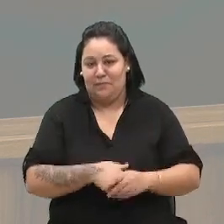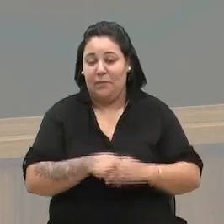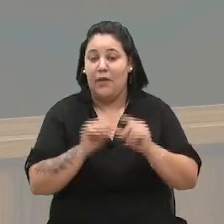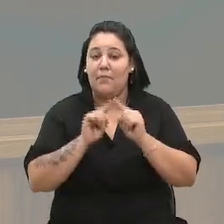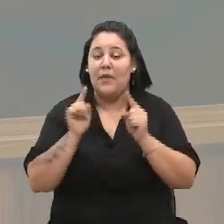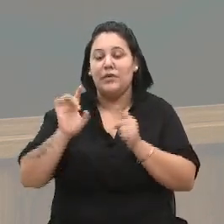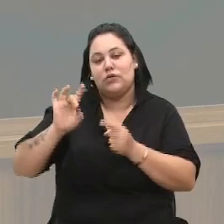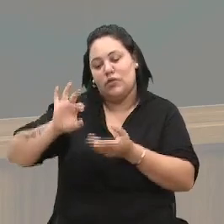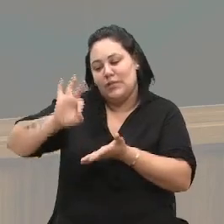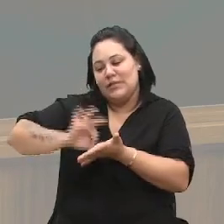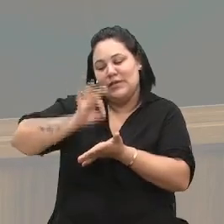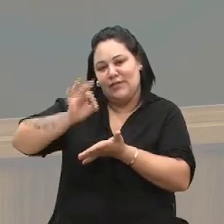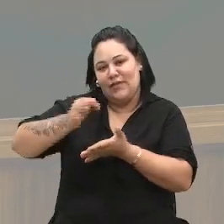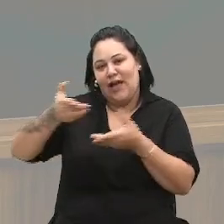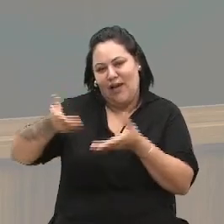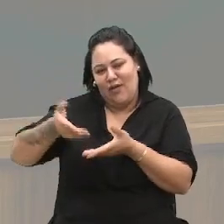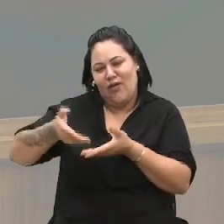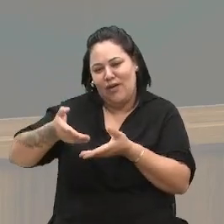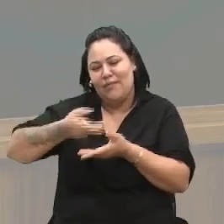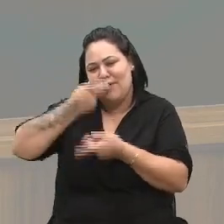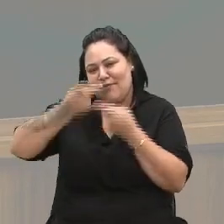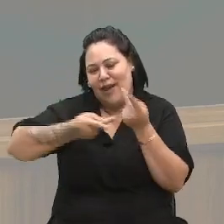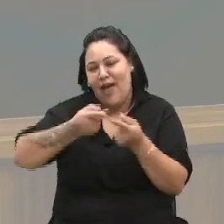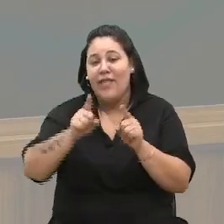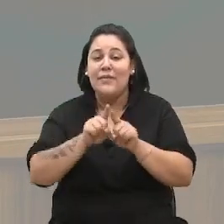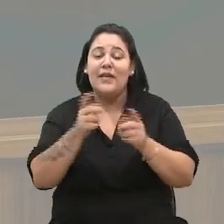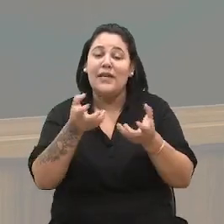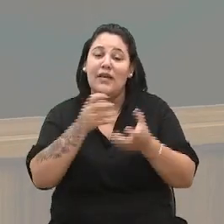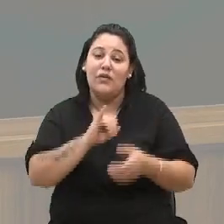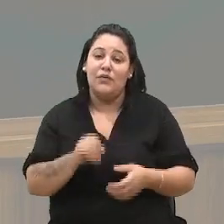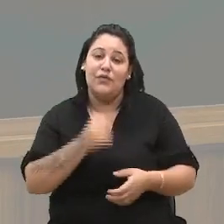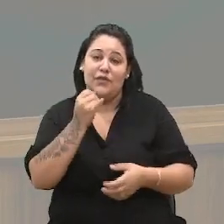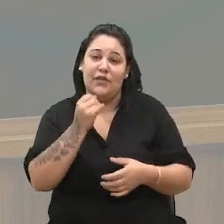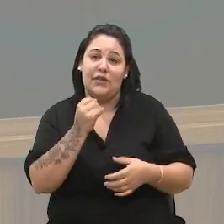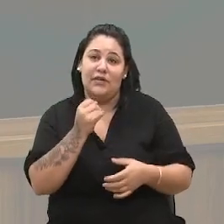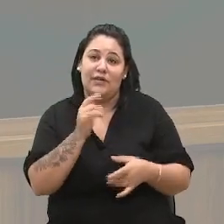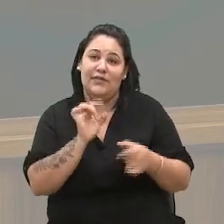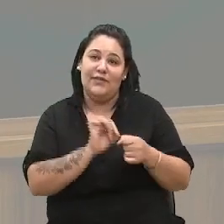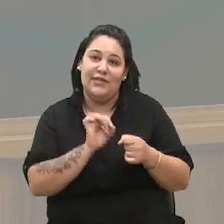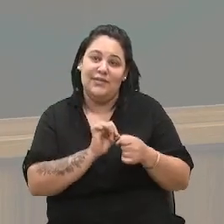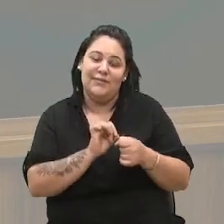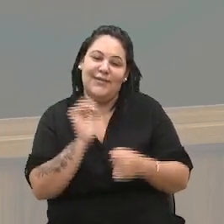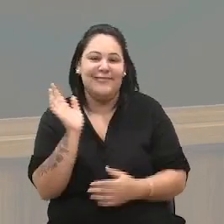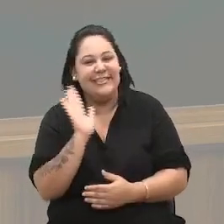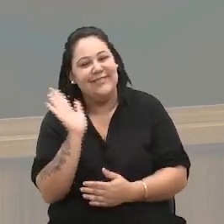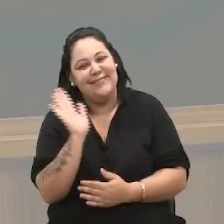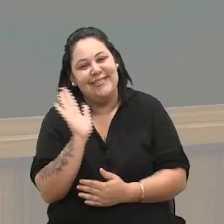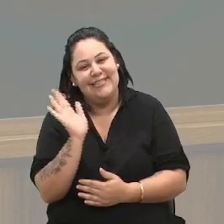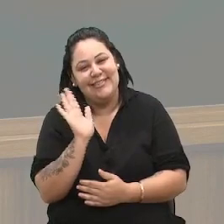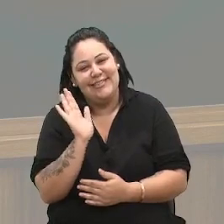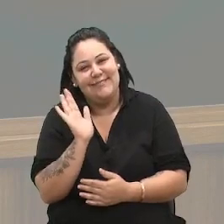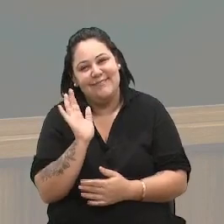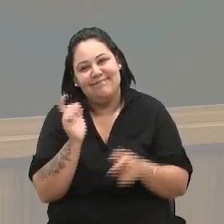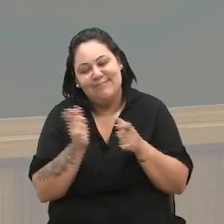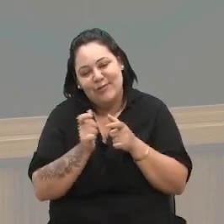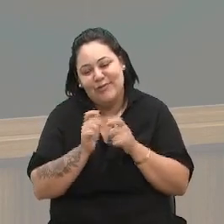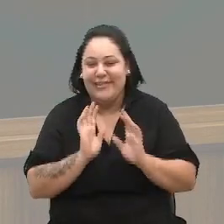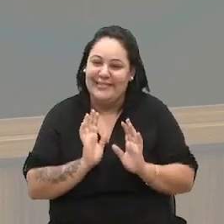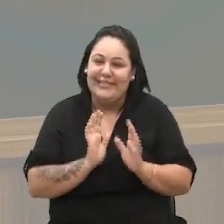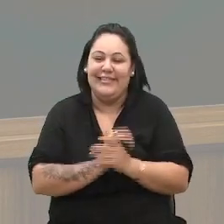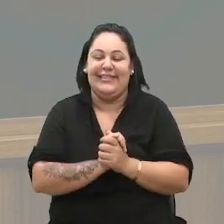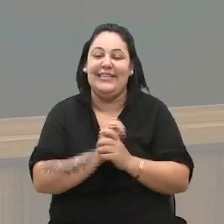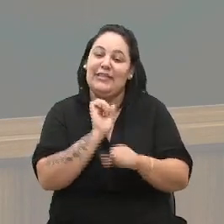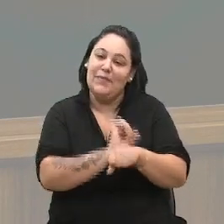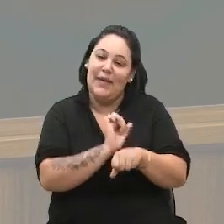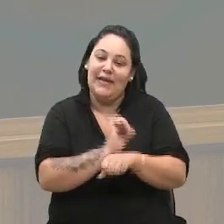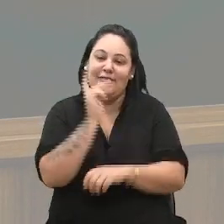inscrevi também, quero aproveitar para fazer uma despedida aqui, curta, né, espero, ao vereador